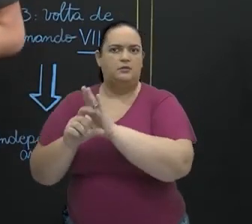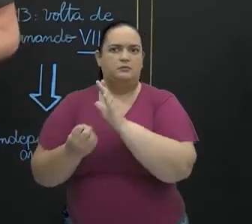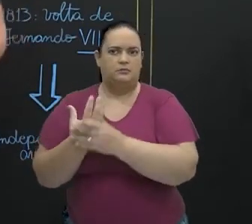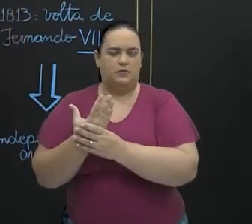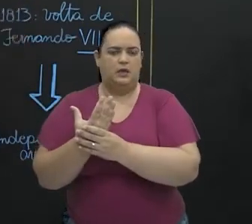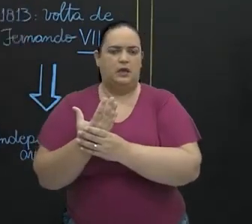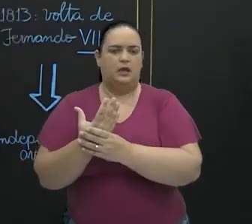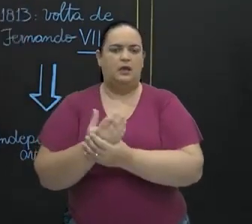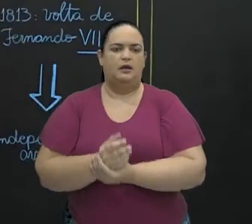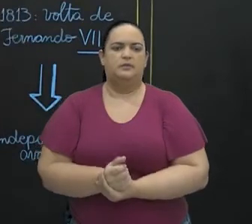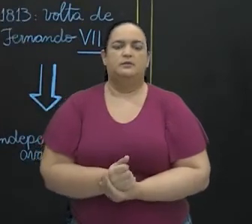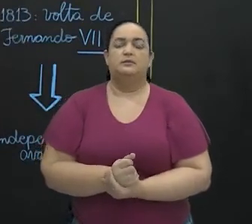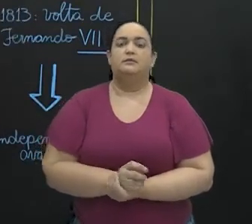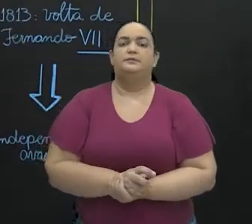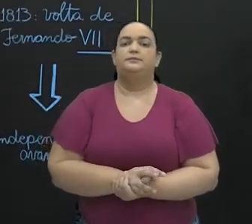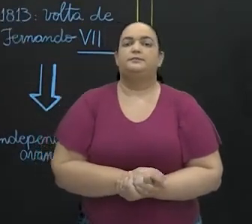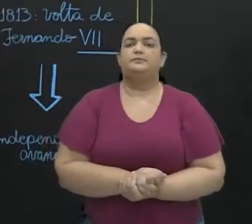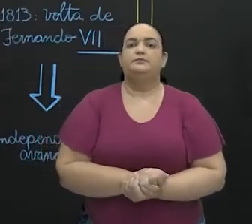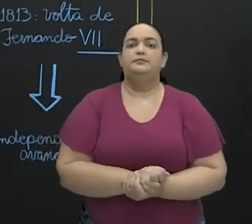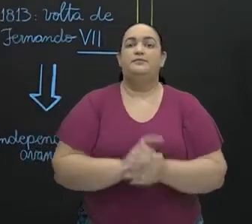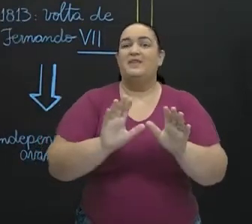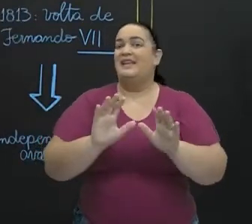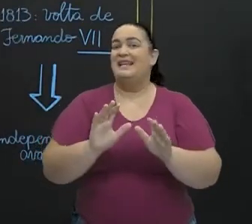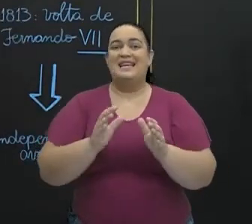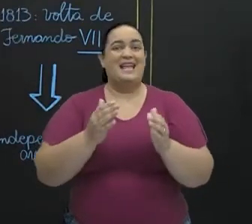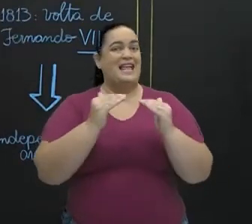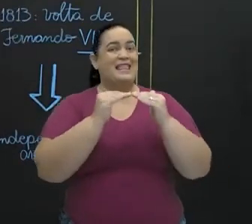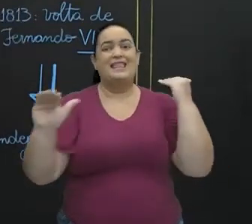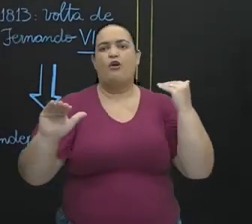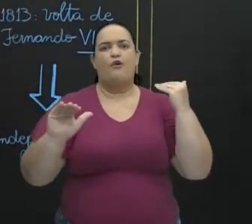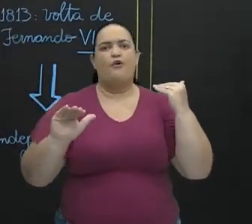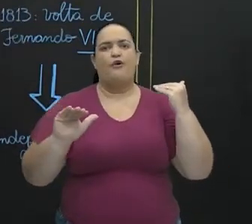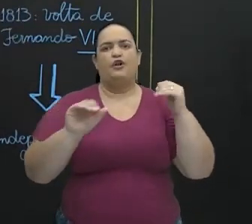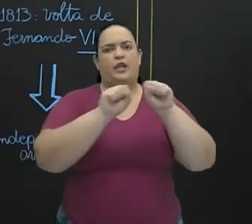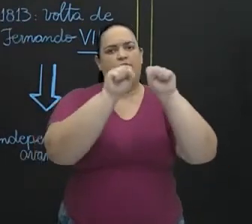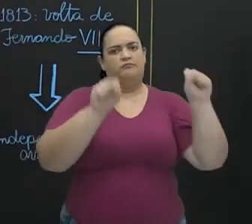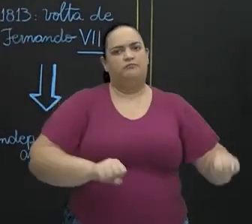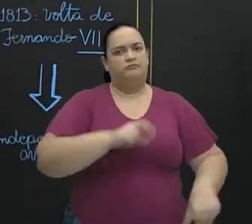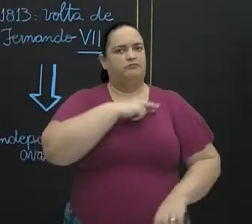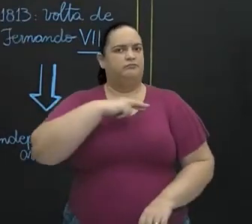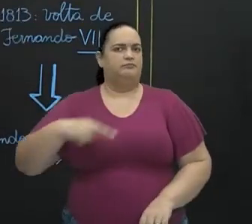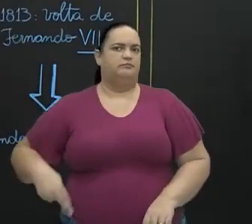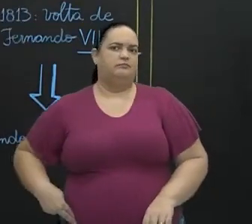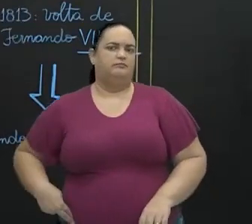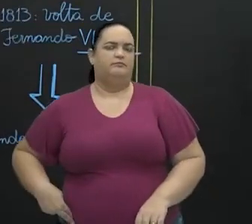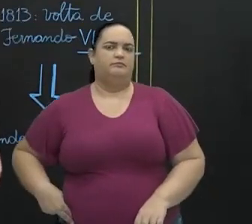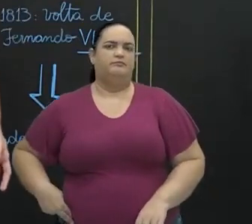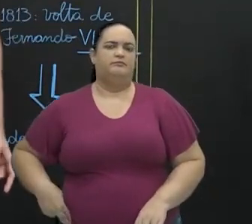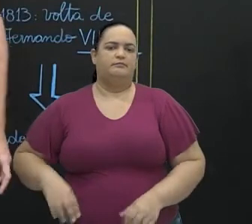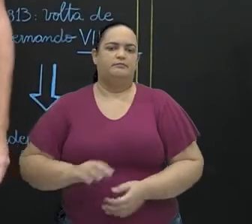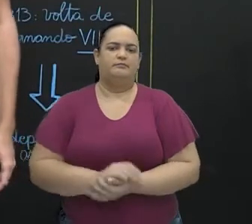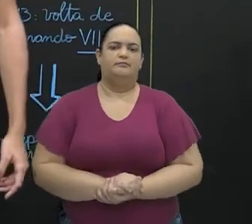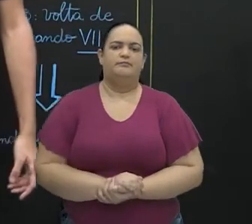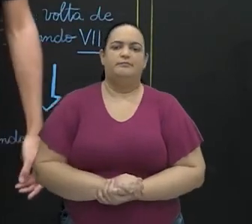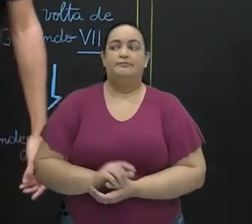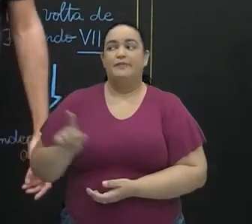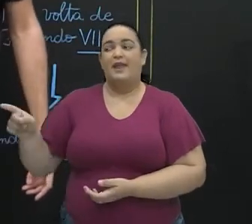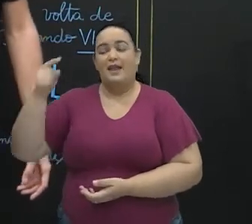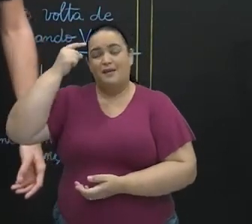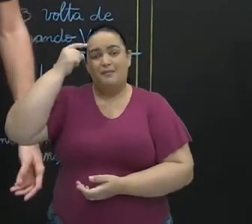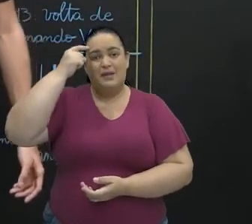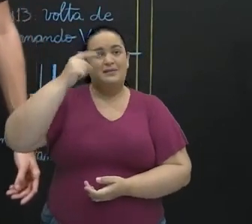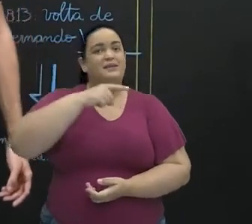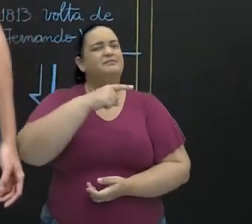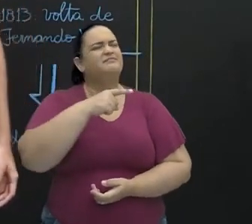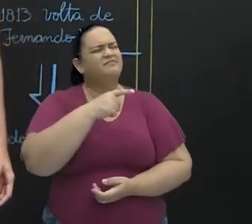um regime que não fosse republicano. No lugar de Bolívar, Bolívar achava que o povo que tinha escolhido o líder, o San Martín achava